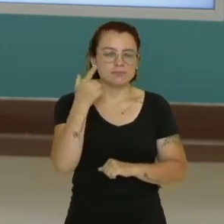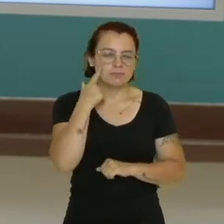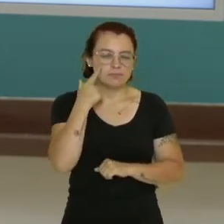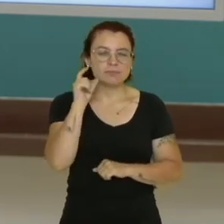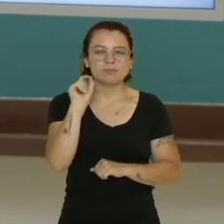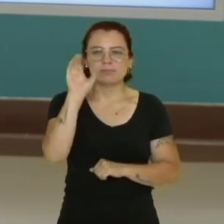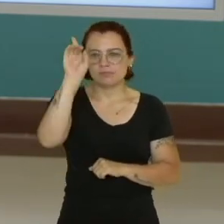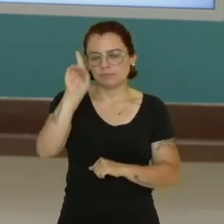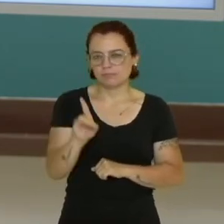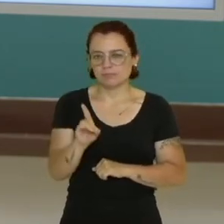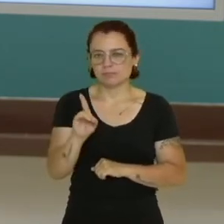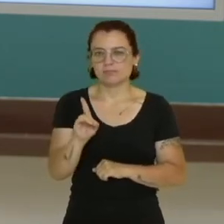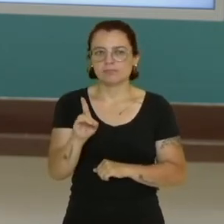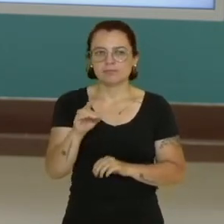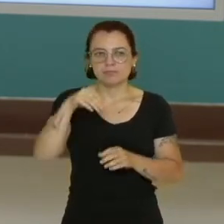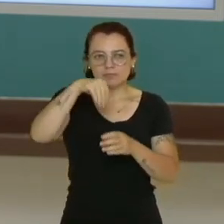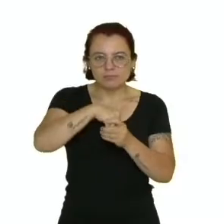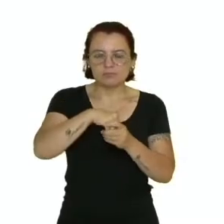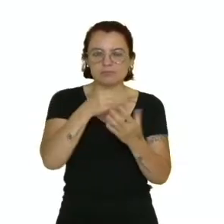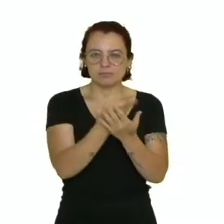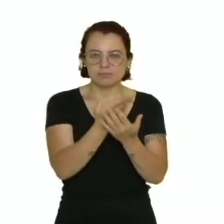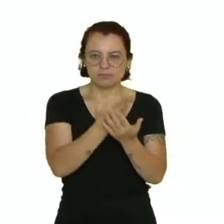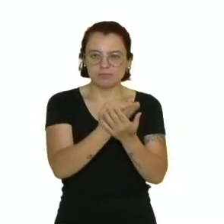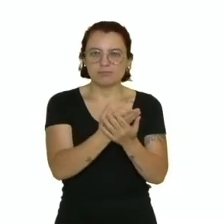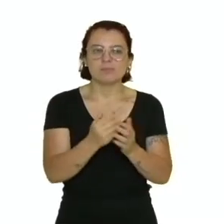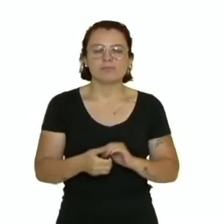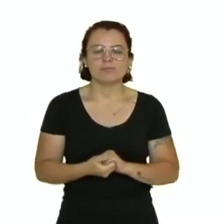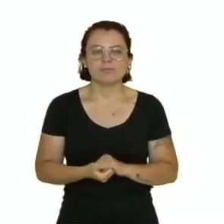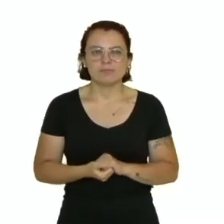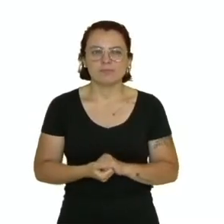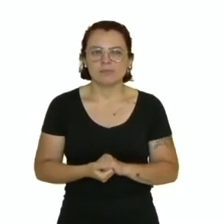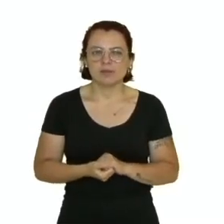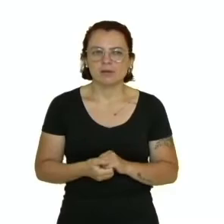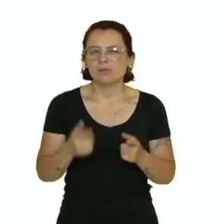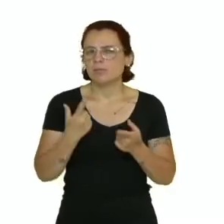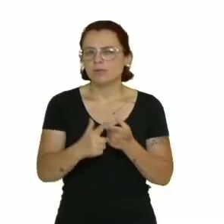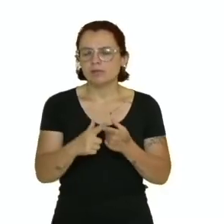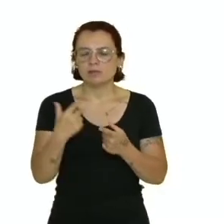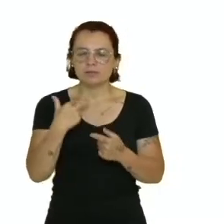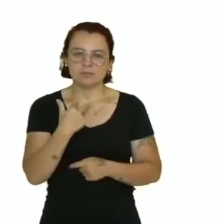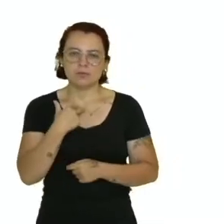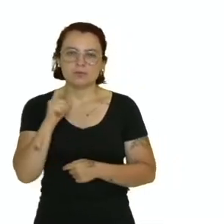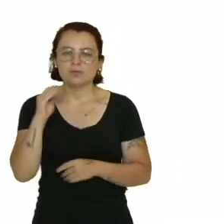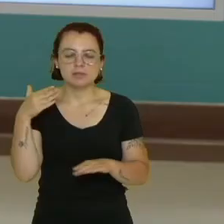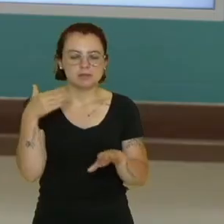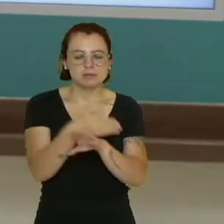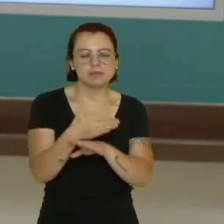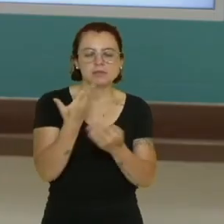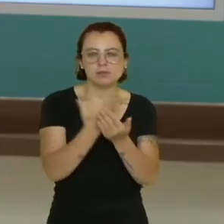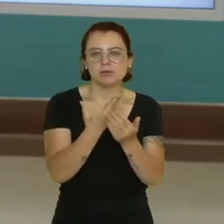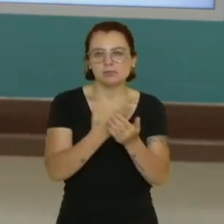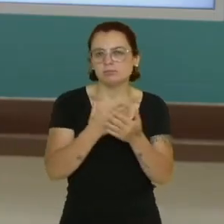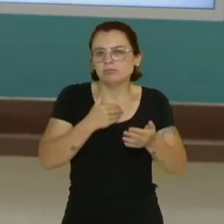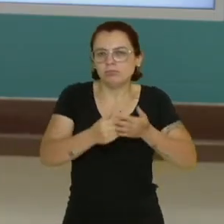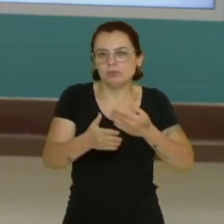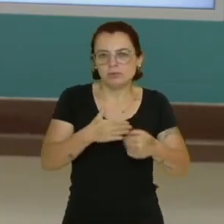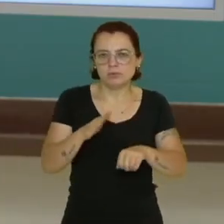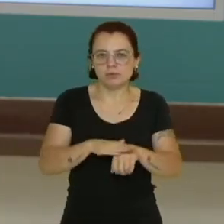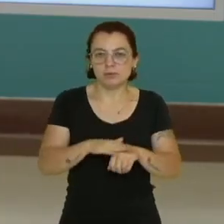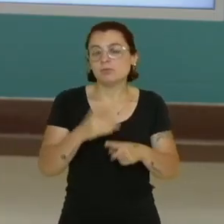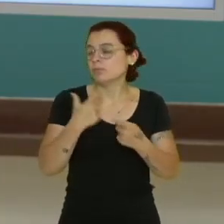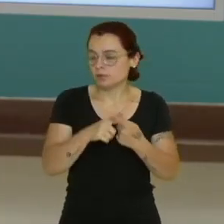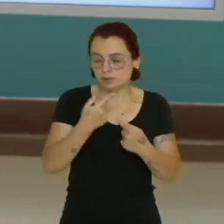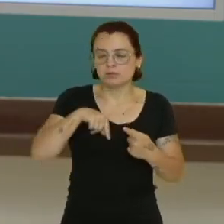um colégio cívico-militar? Por que eu não posso entrar no colégio o horário que eu quiser? Justamente isso, para a gente tentar garantir uma